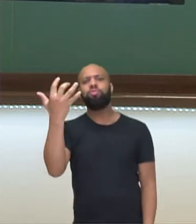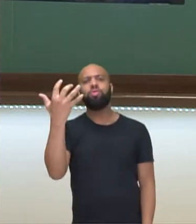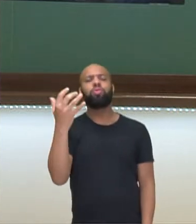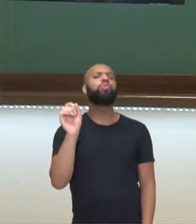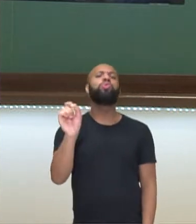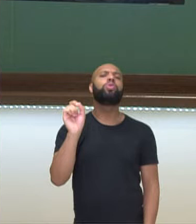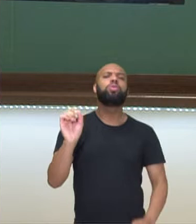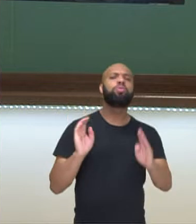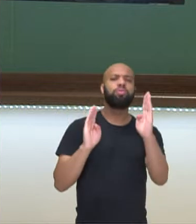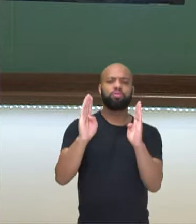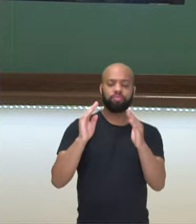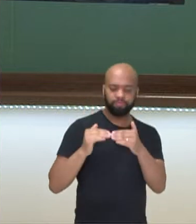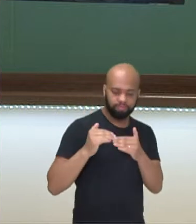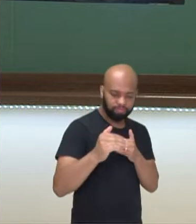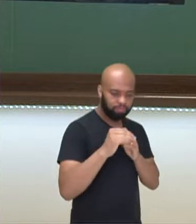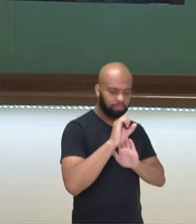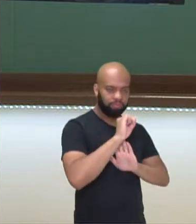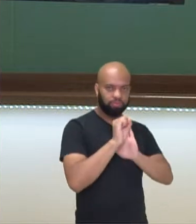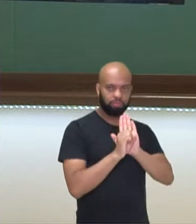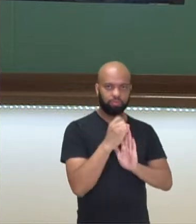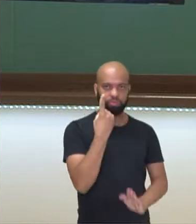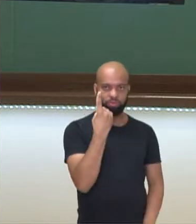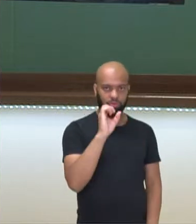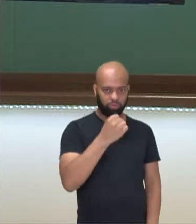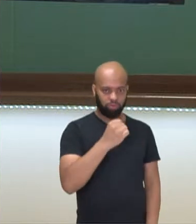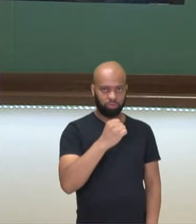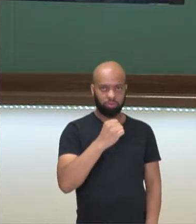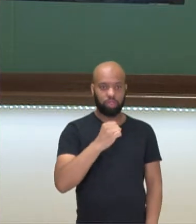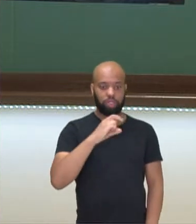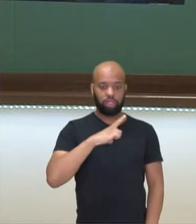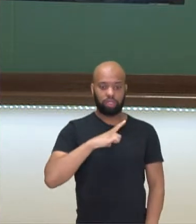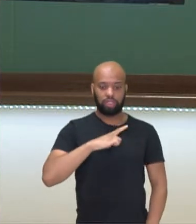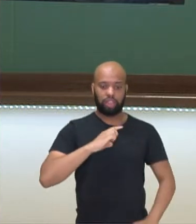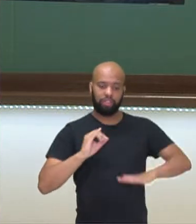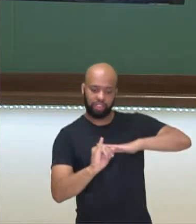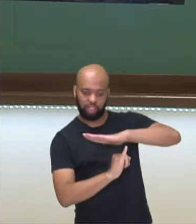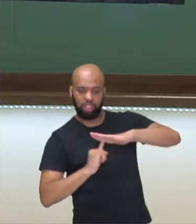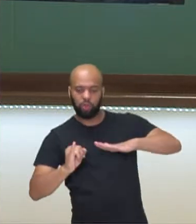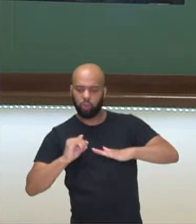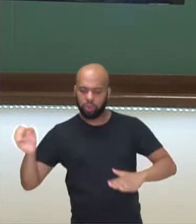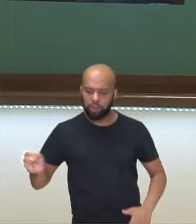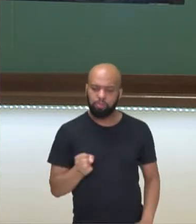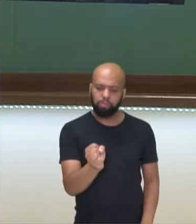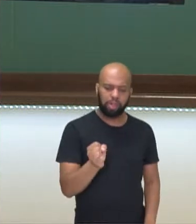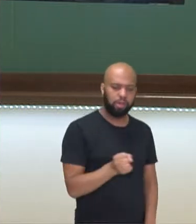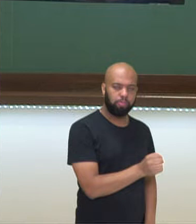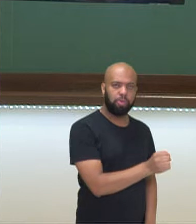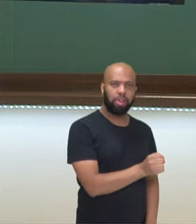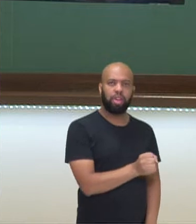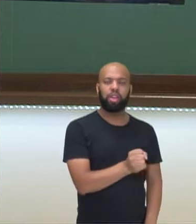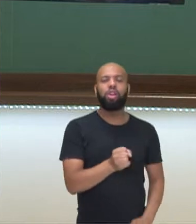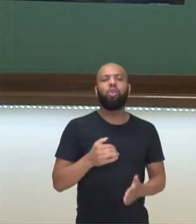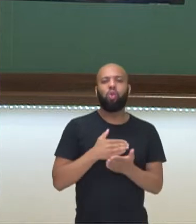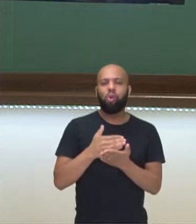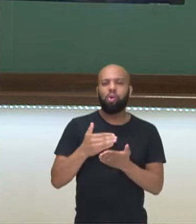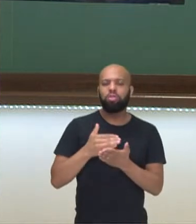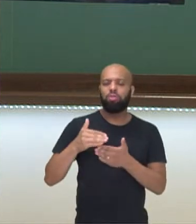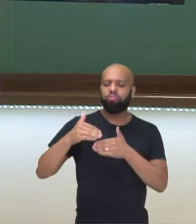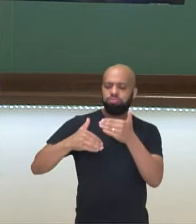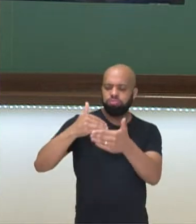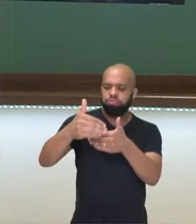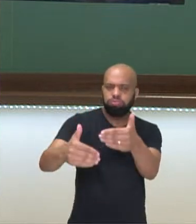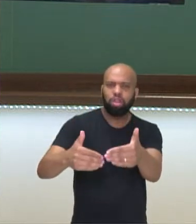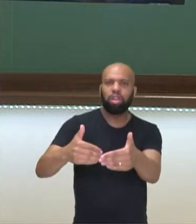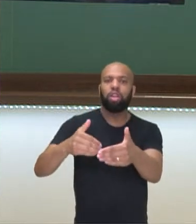do século 18, onde com a instalação das indústrias e das fábricas no Reino Unido, esse processo de urbanização,